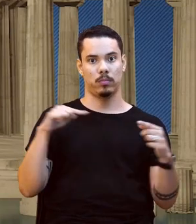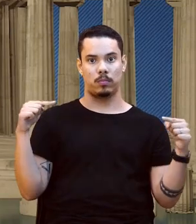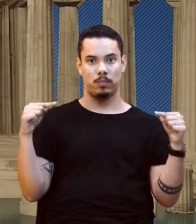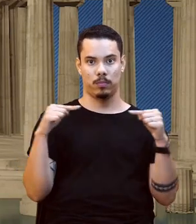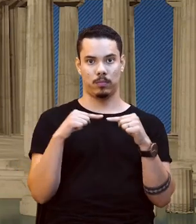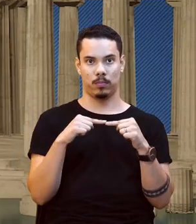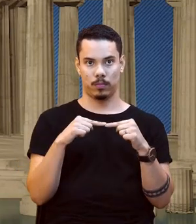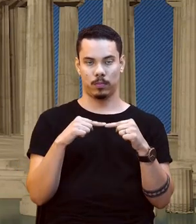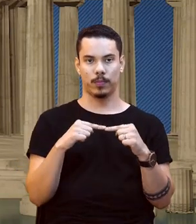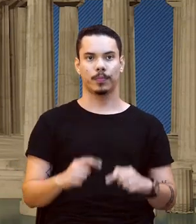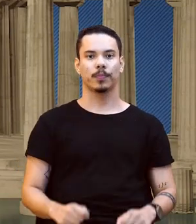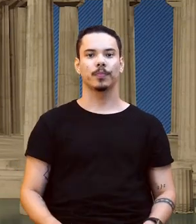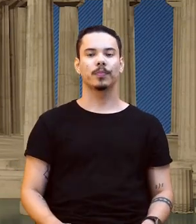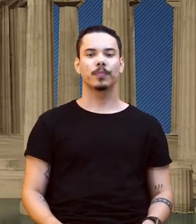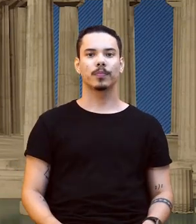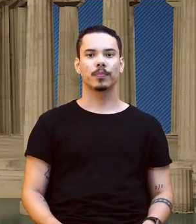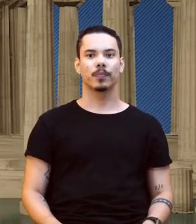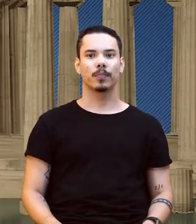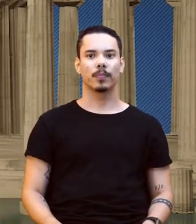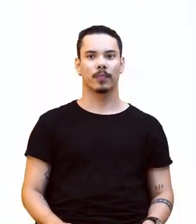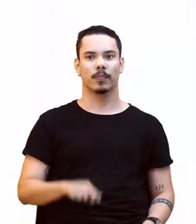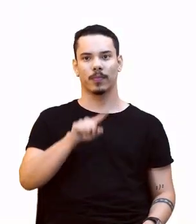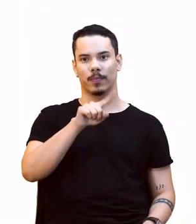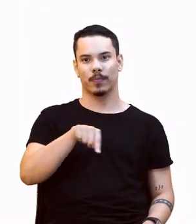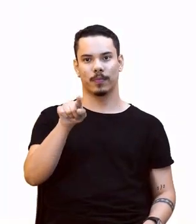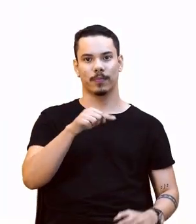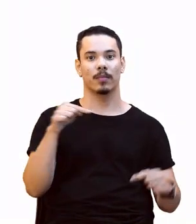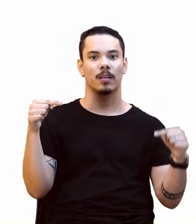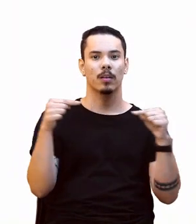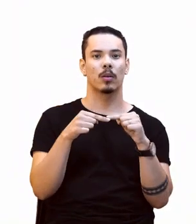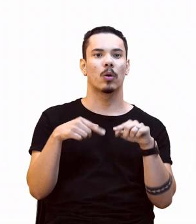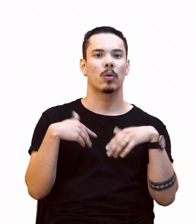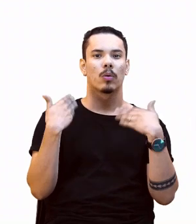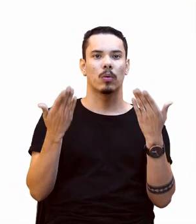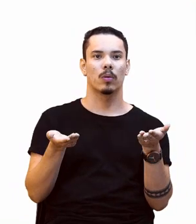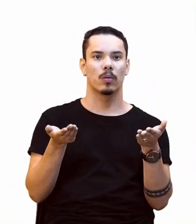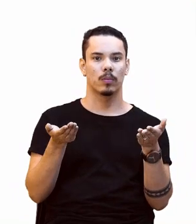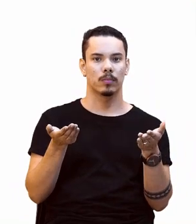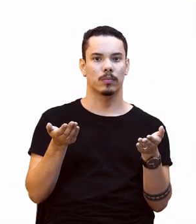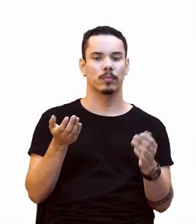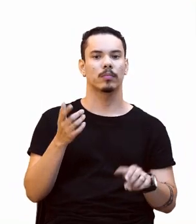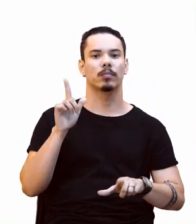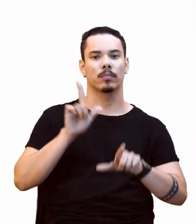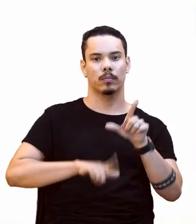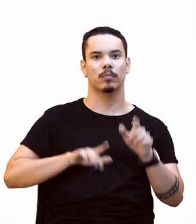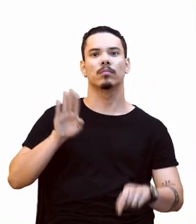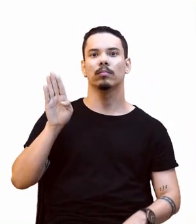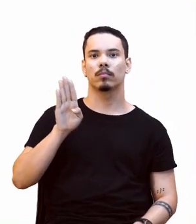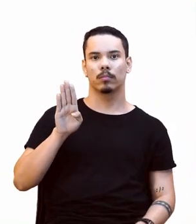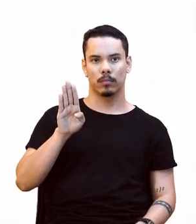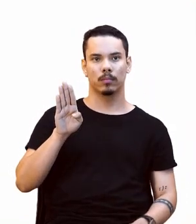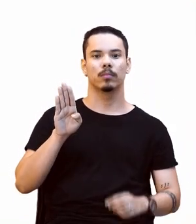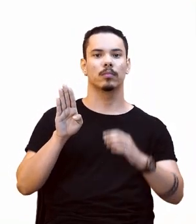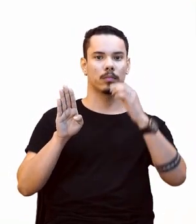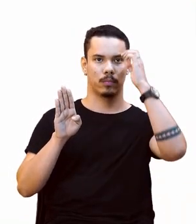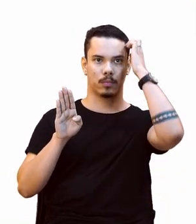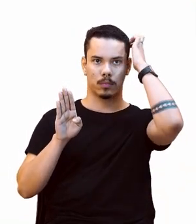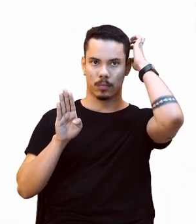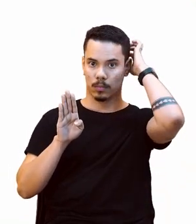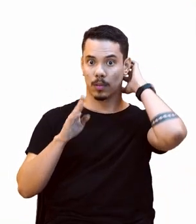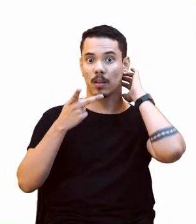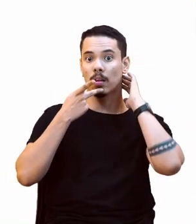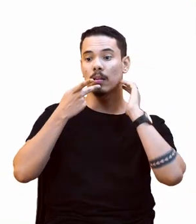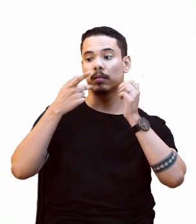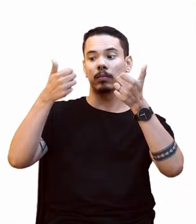Vamos lá? Então, quem optou pela alternativa? Olha lá, A, B, gente, ó, o Ailton vai dizer